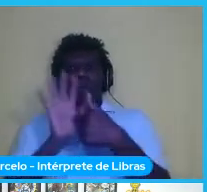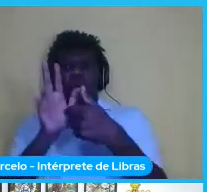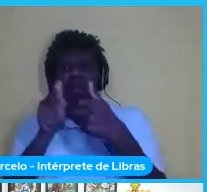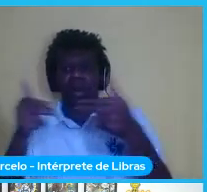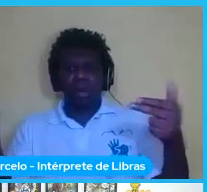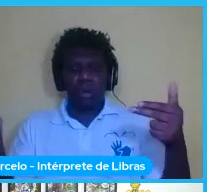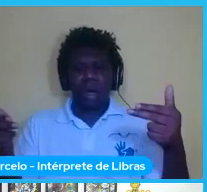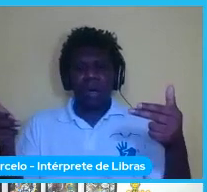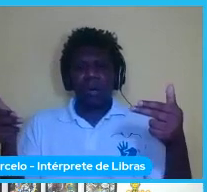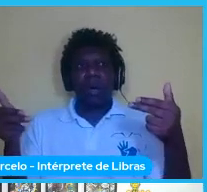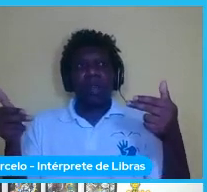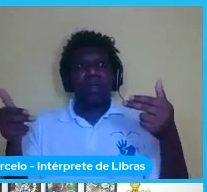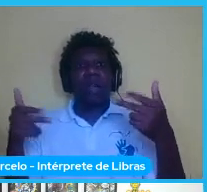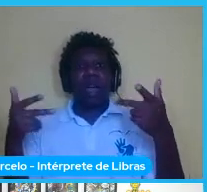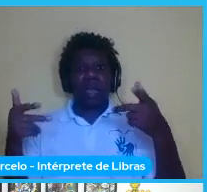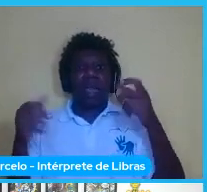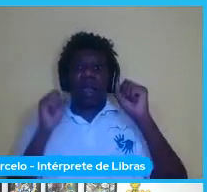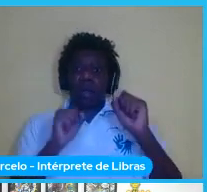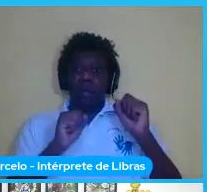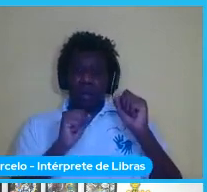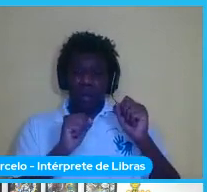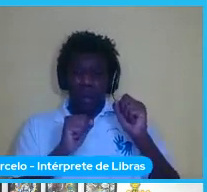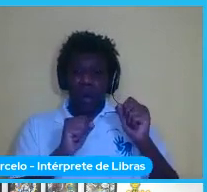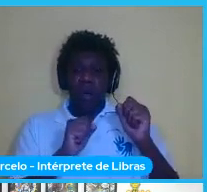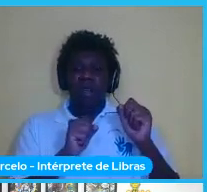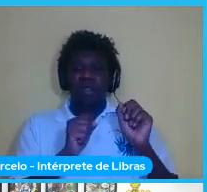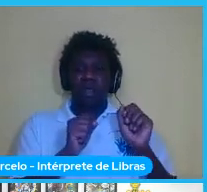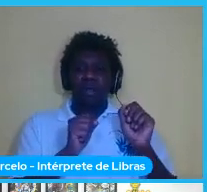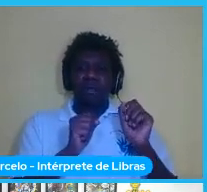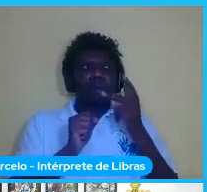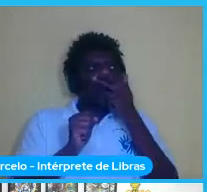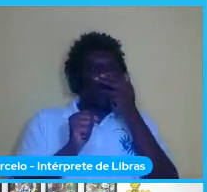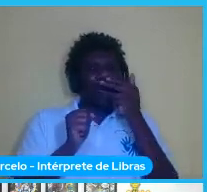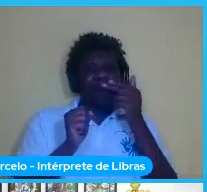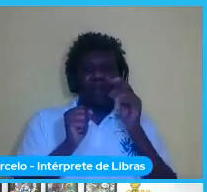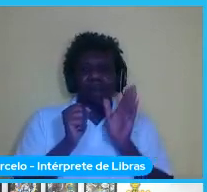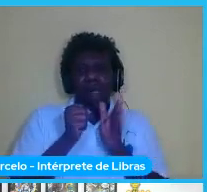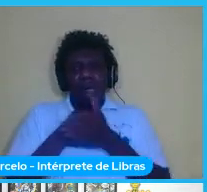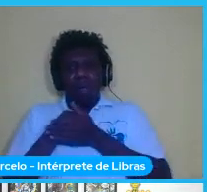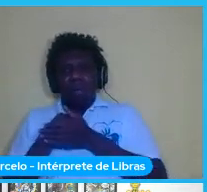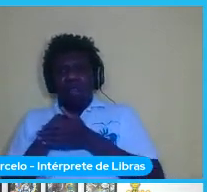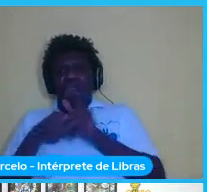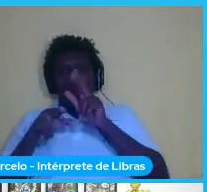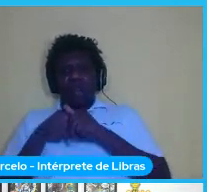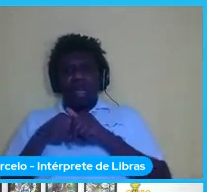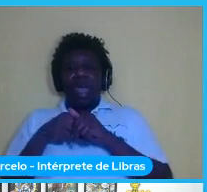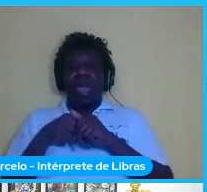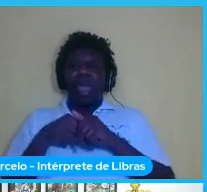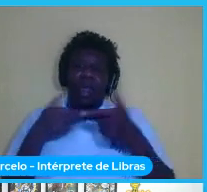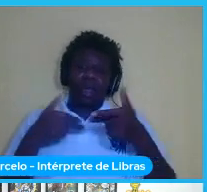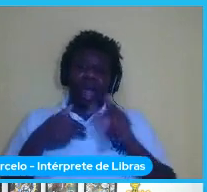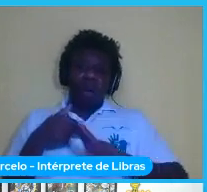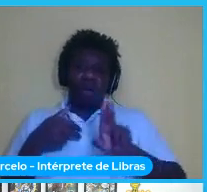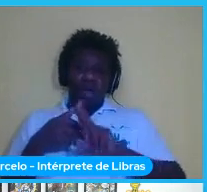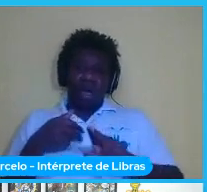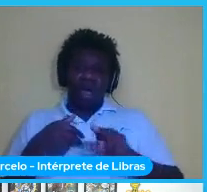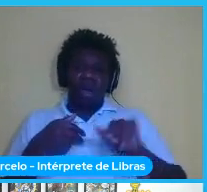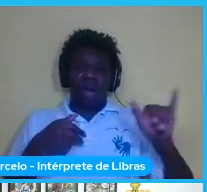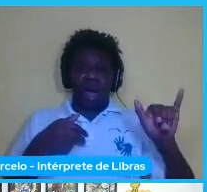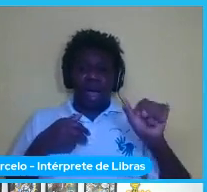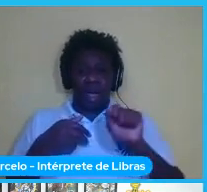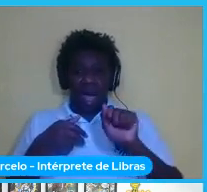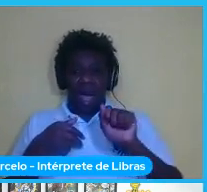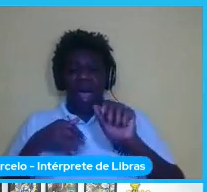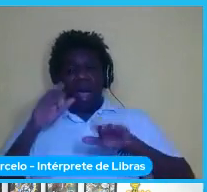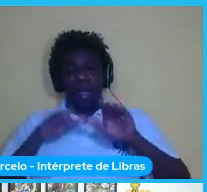alguém ele pode omitir porque ele está escolhendo aquilo e a IA por sua vez mesmo tendo alguns viéses e esses